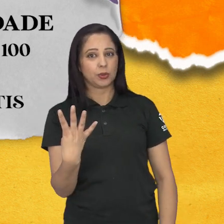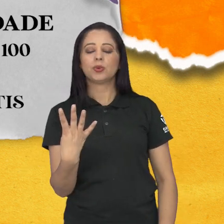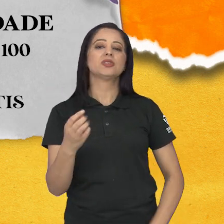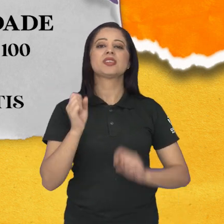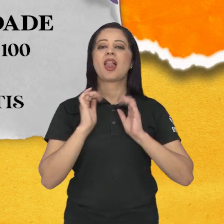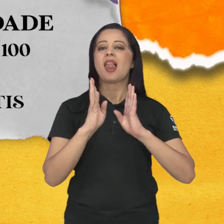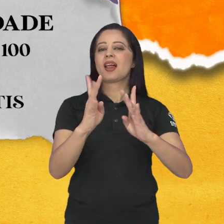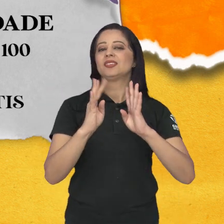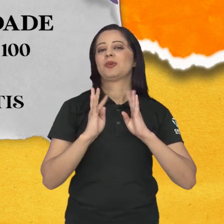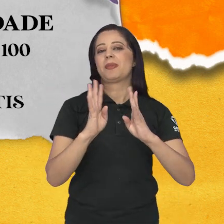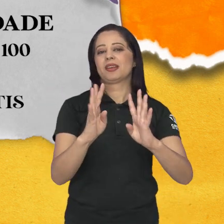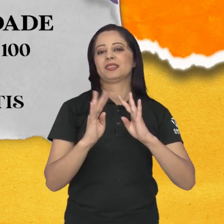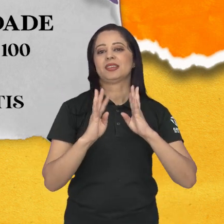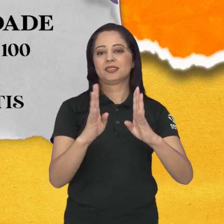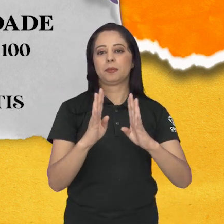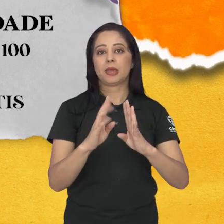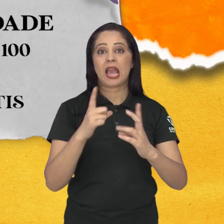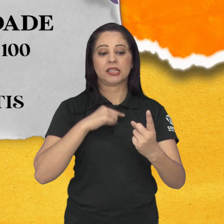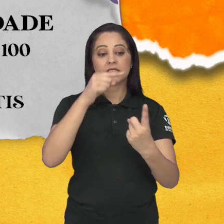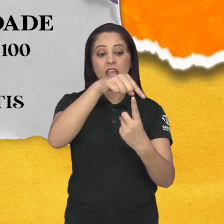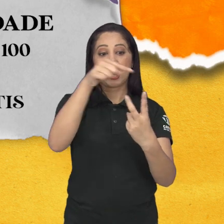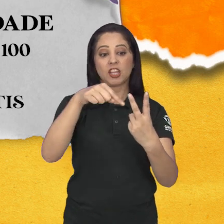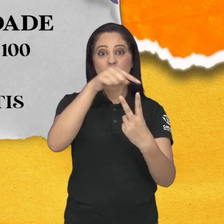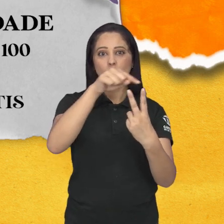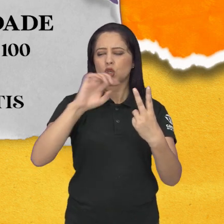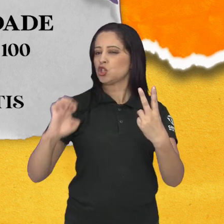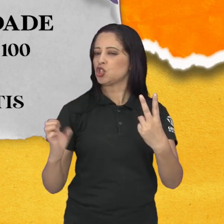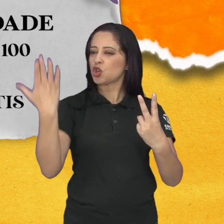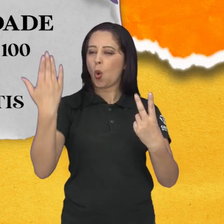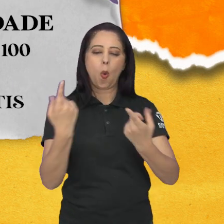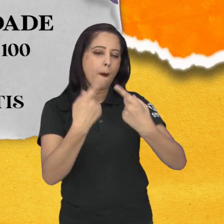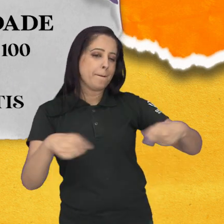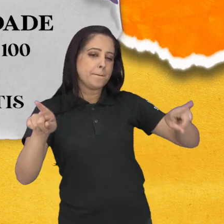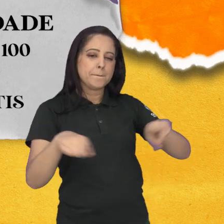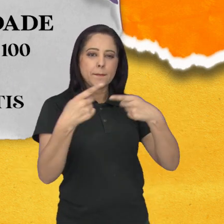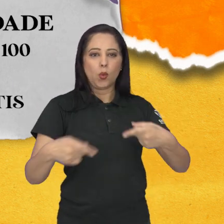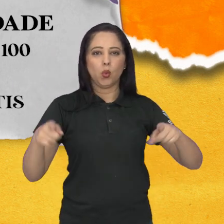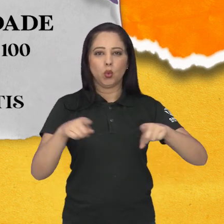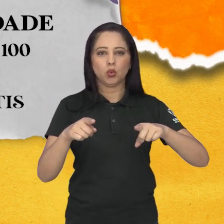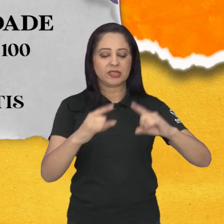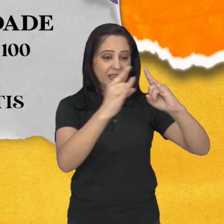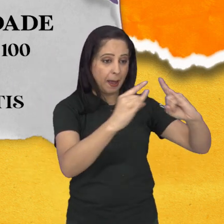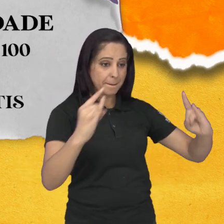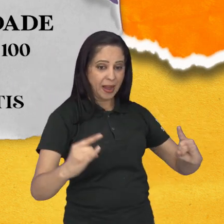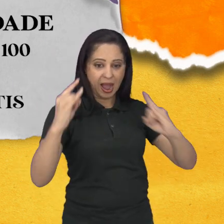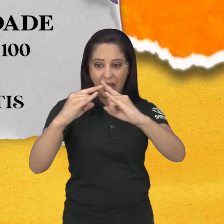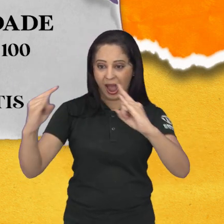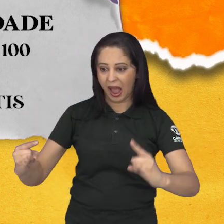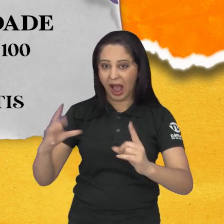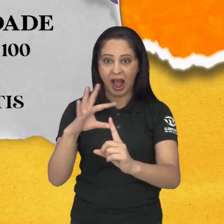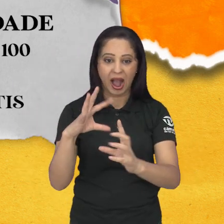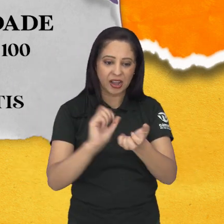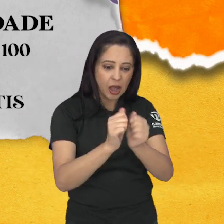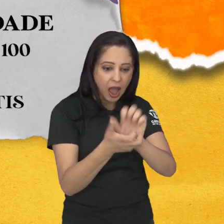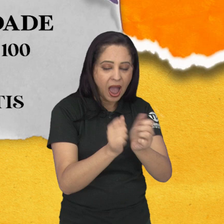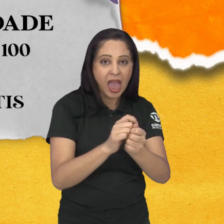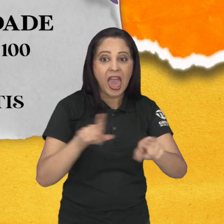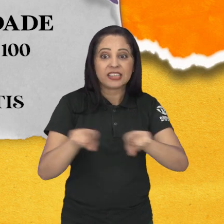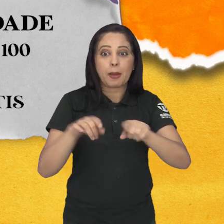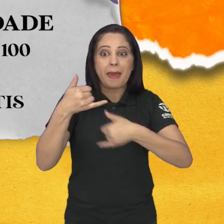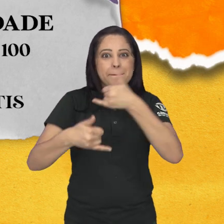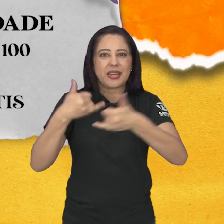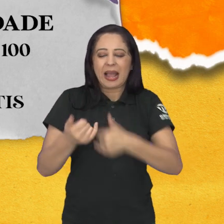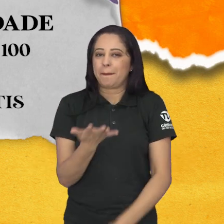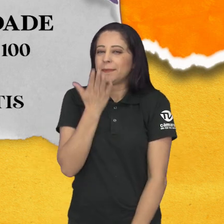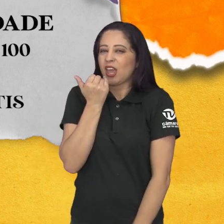Pavilhão Gaivotas, no Parque da Cidade. Serão dois dias de shows musicais, barracas de artesanatos, brincadeiras para